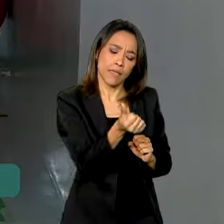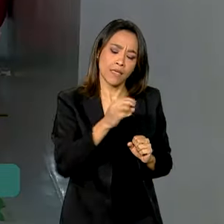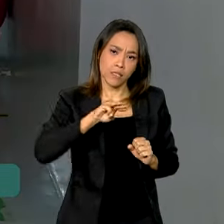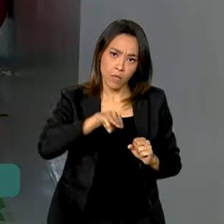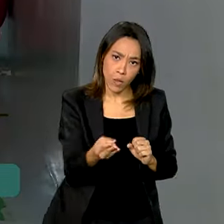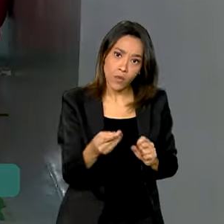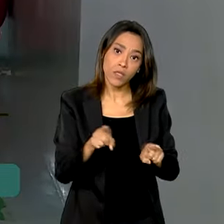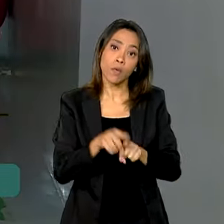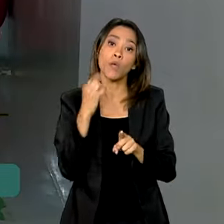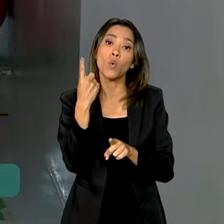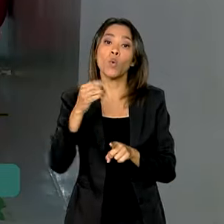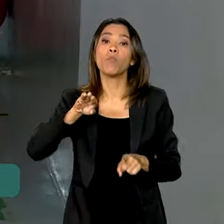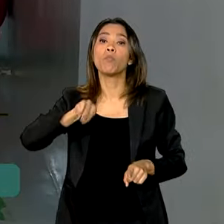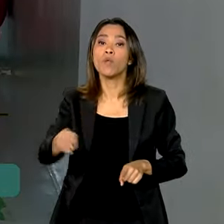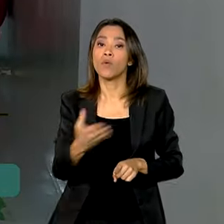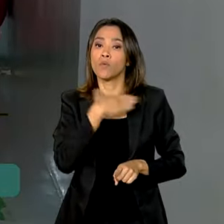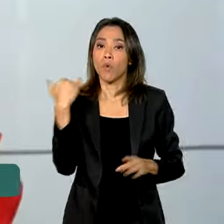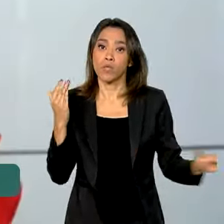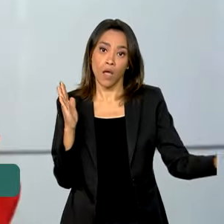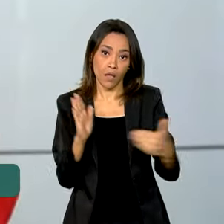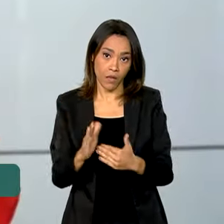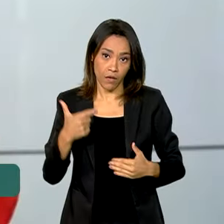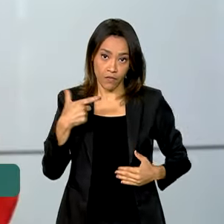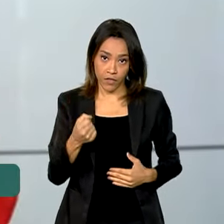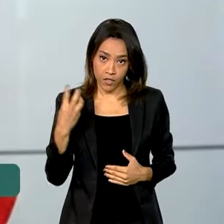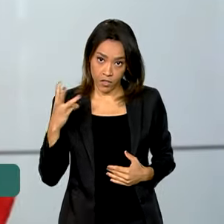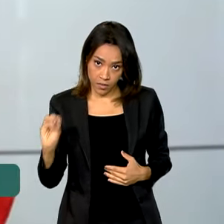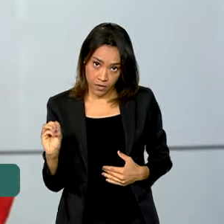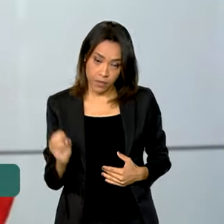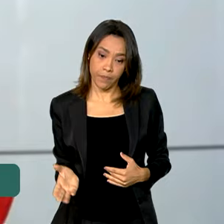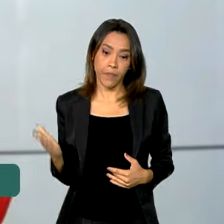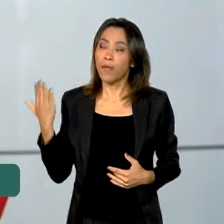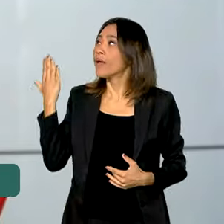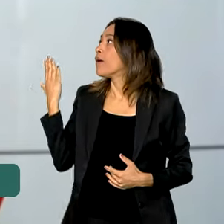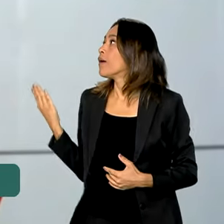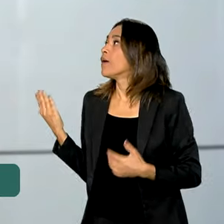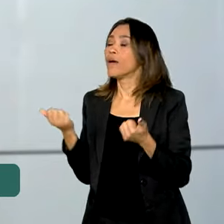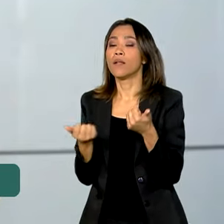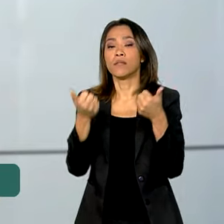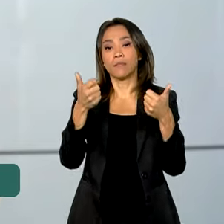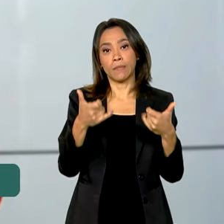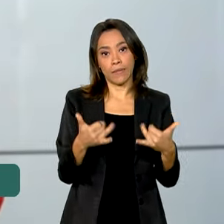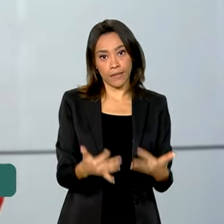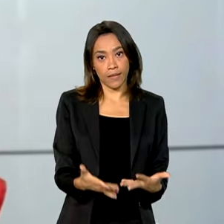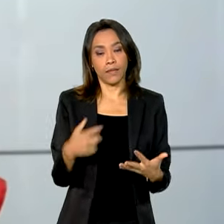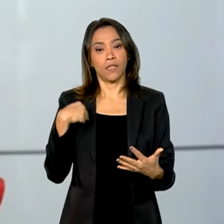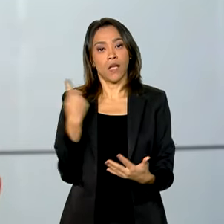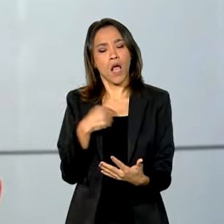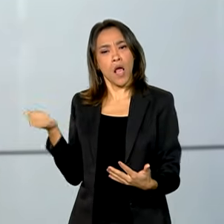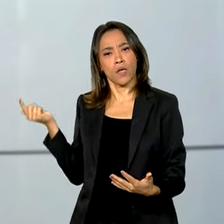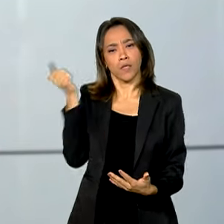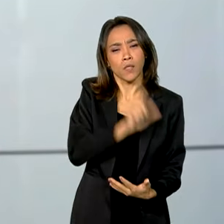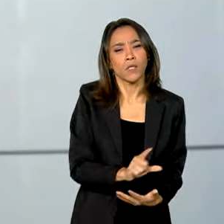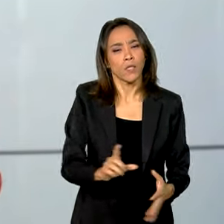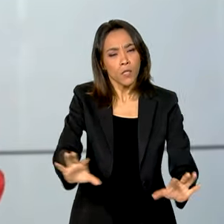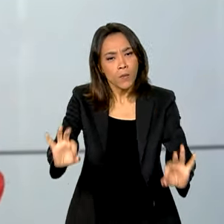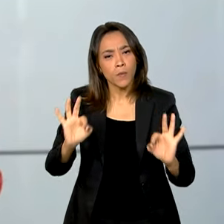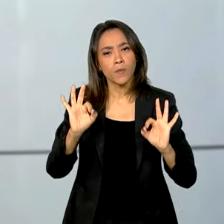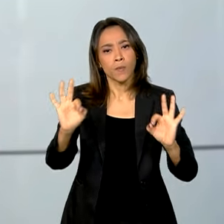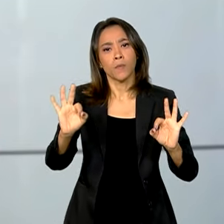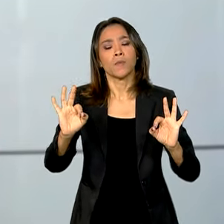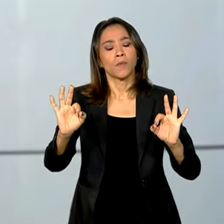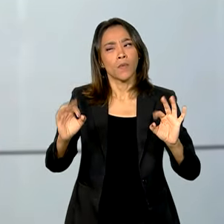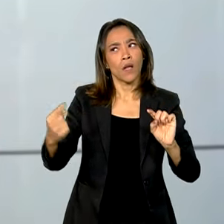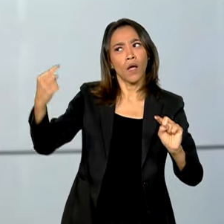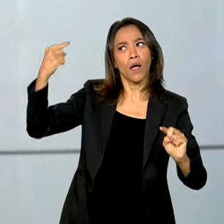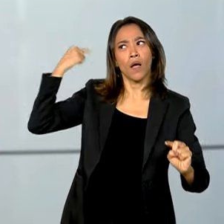milhão de mortes até 2030. Também teve uma determinação muito acertada do programa do presidente Lula lá